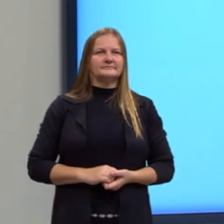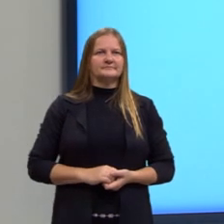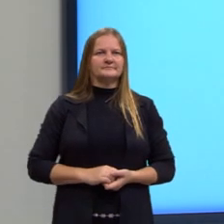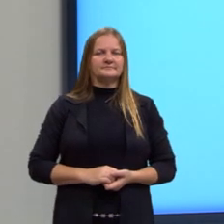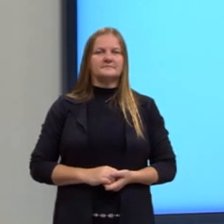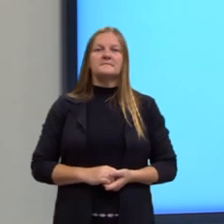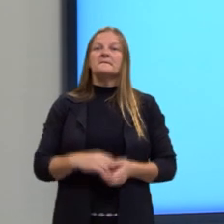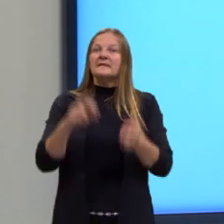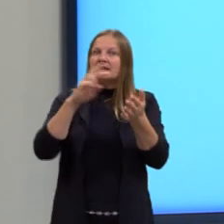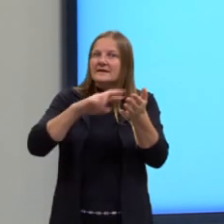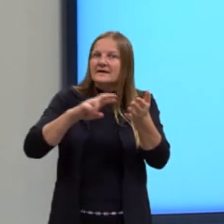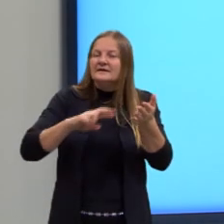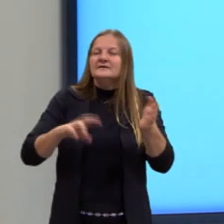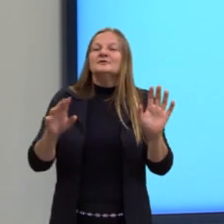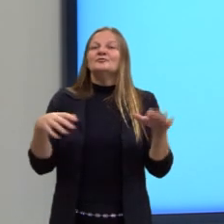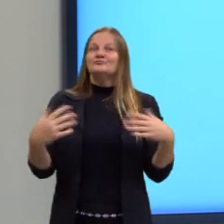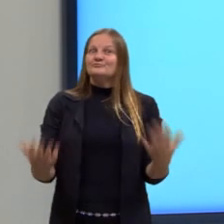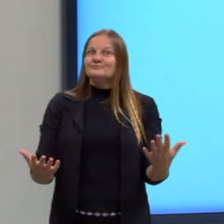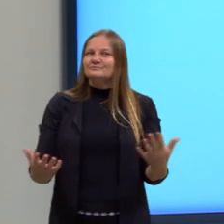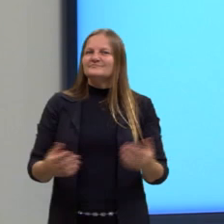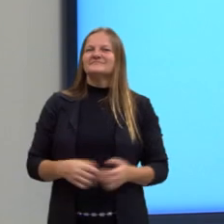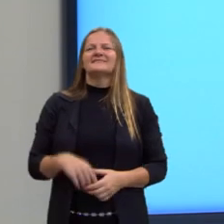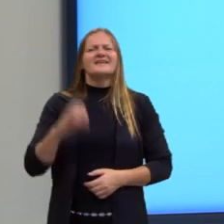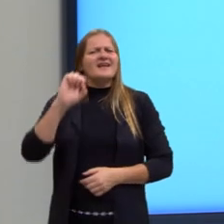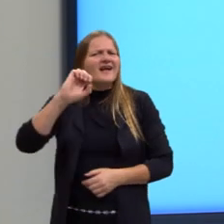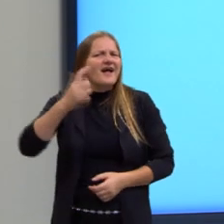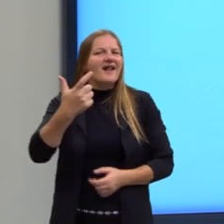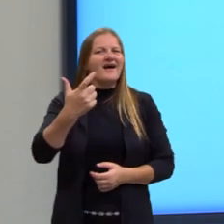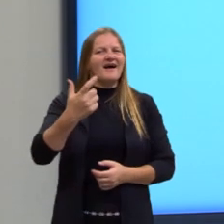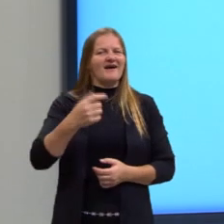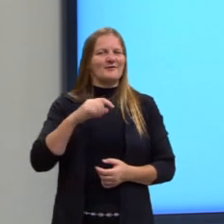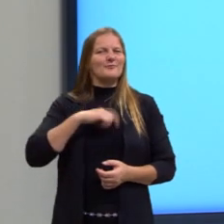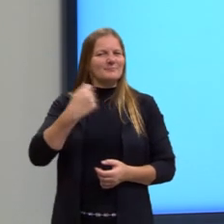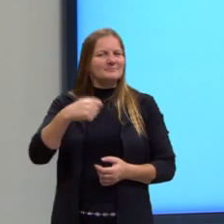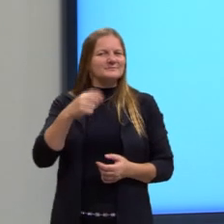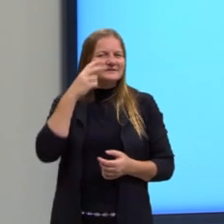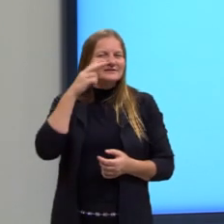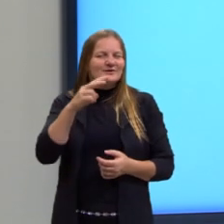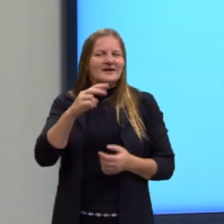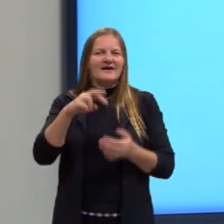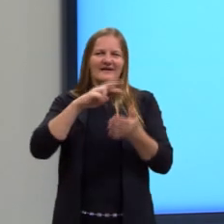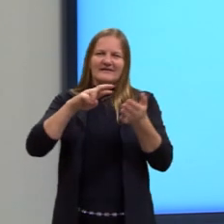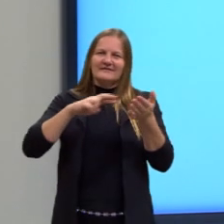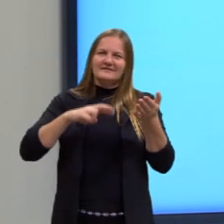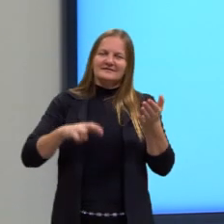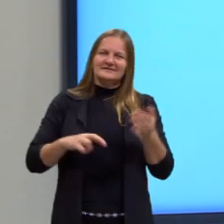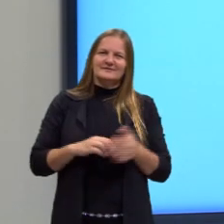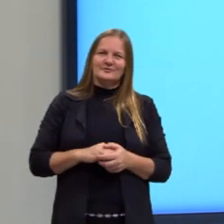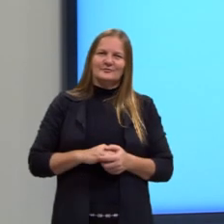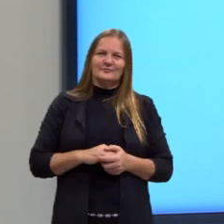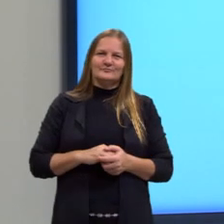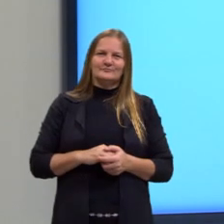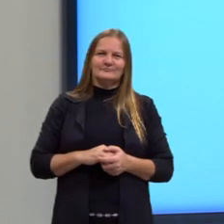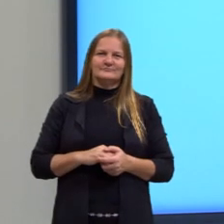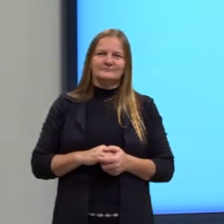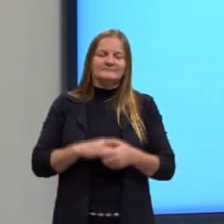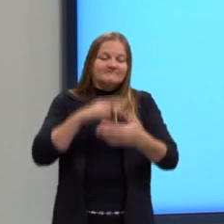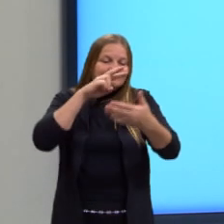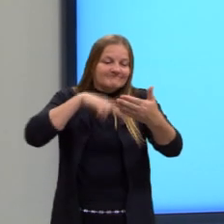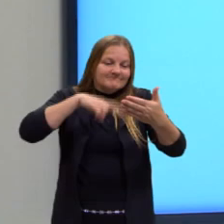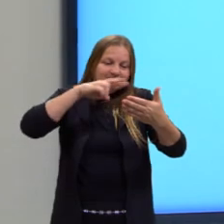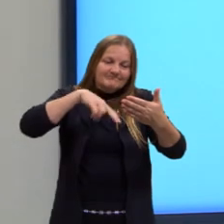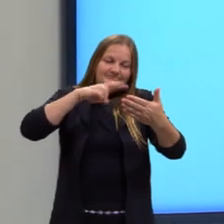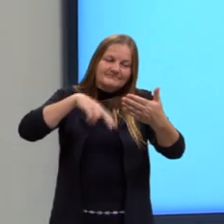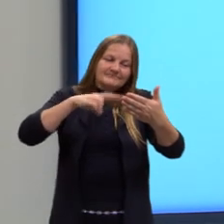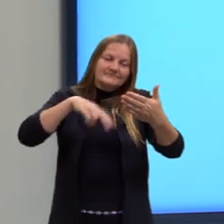Na redação. É claro que a gente tem que olhar na redação. Certo? Por que eu preciso olhar na redação? Porque a